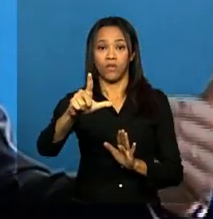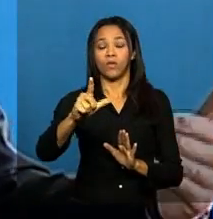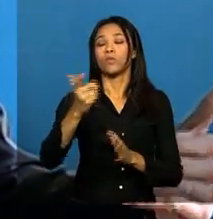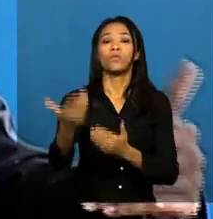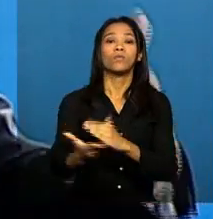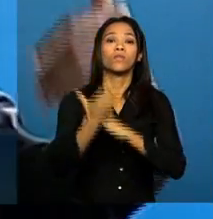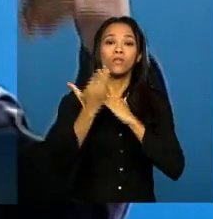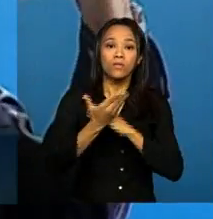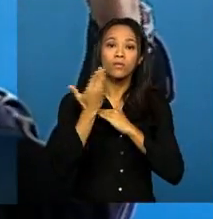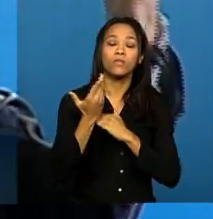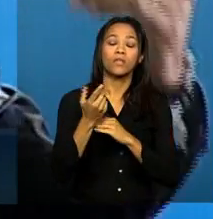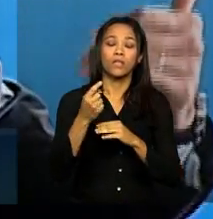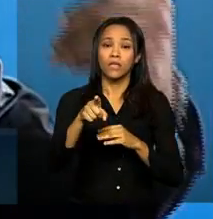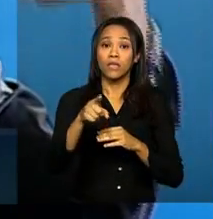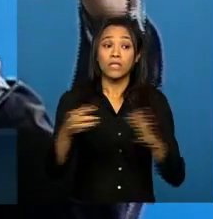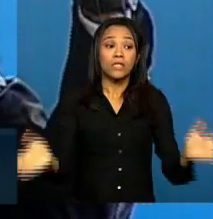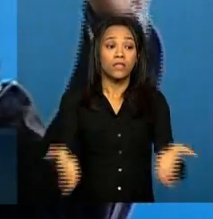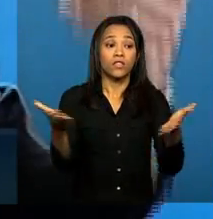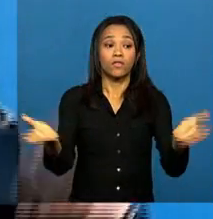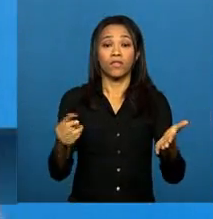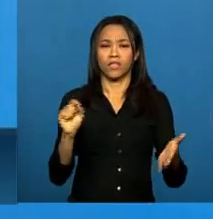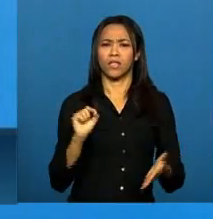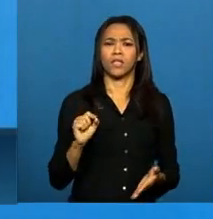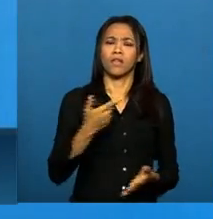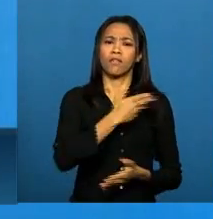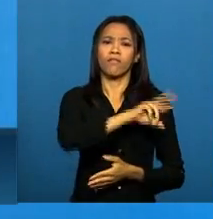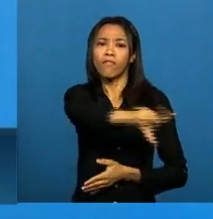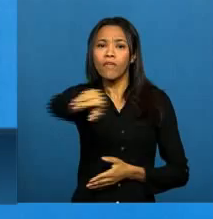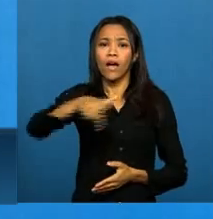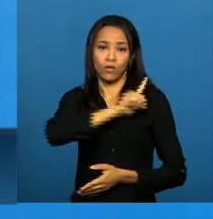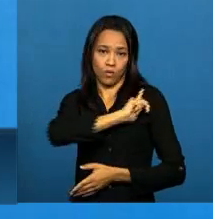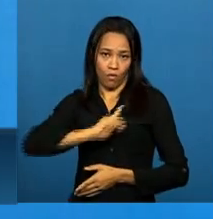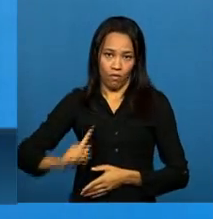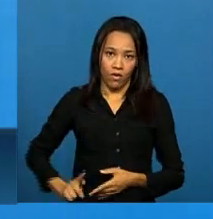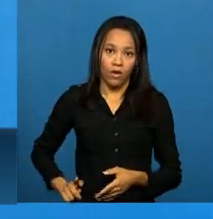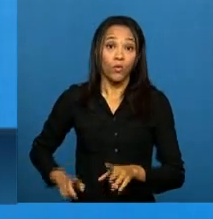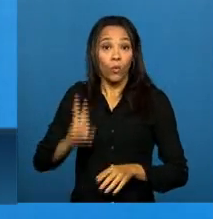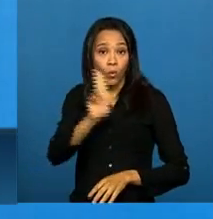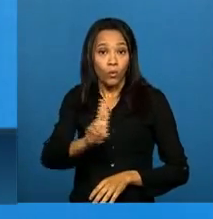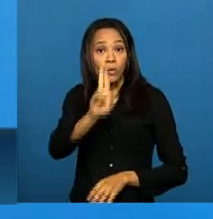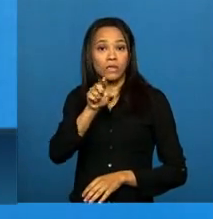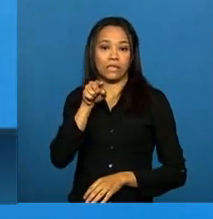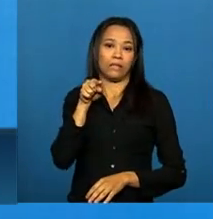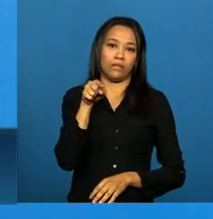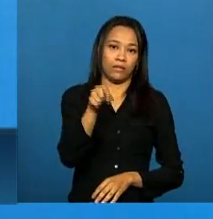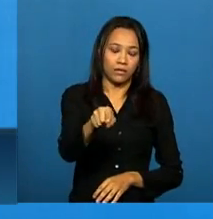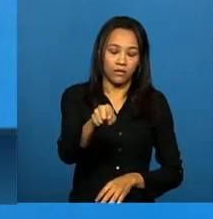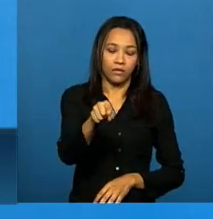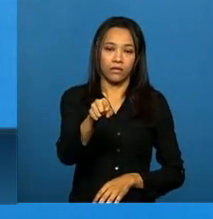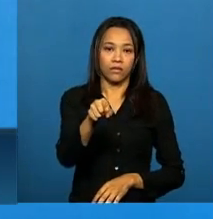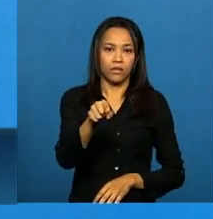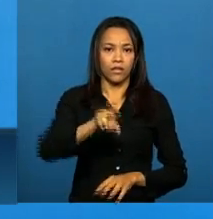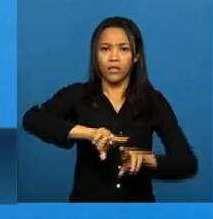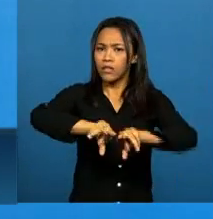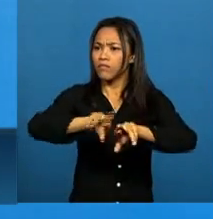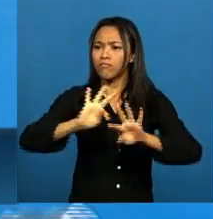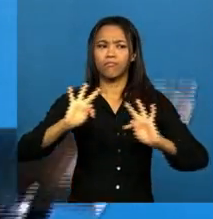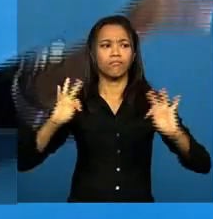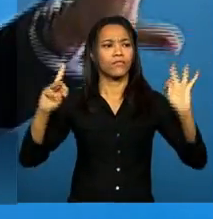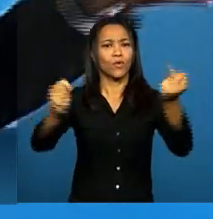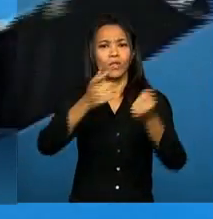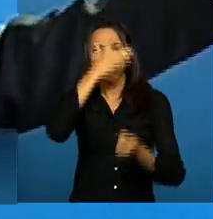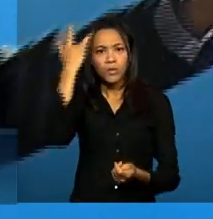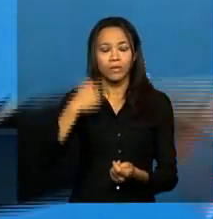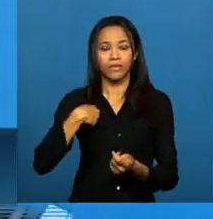incentivando com que os governos utilizem dessas plataformas para que todos aqueles interessados em